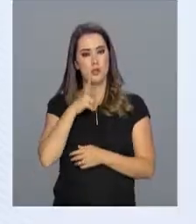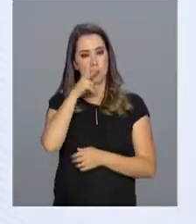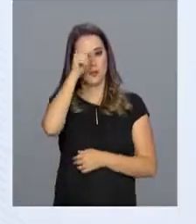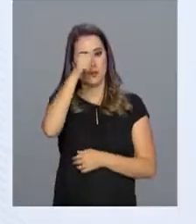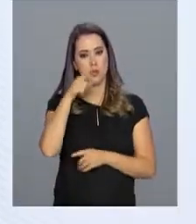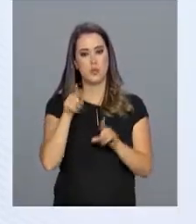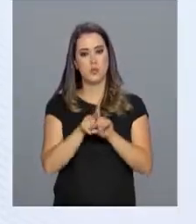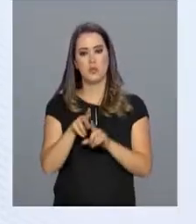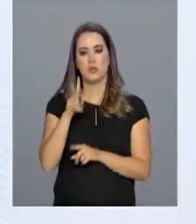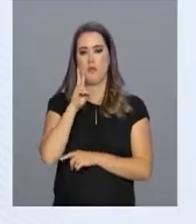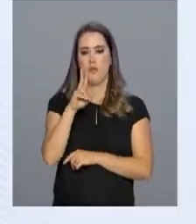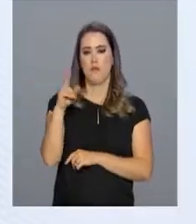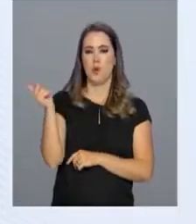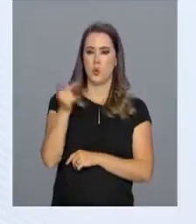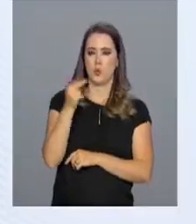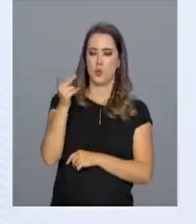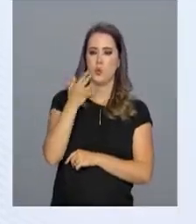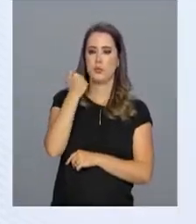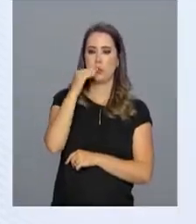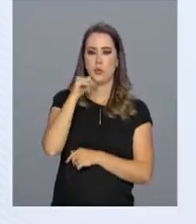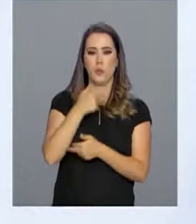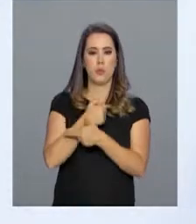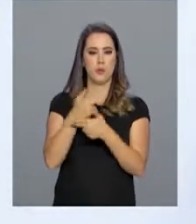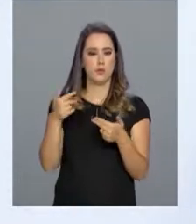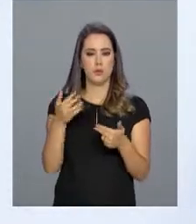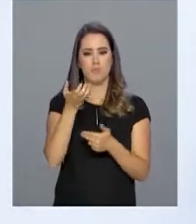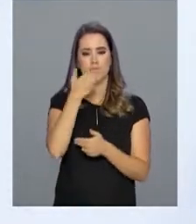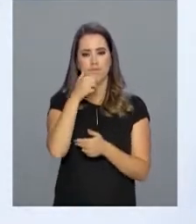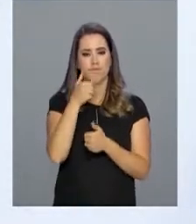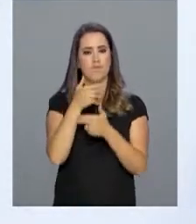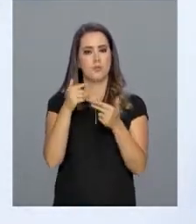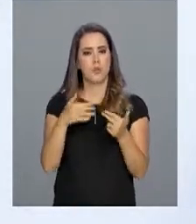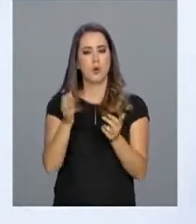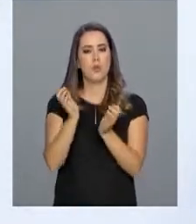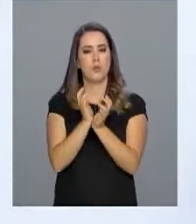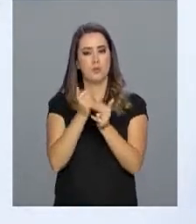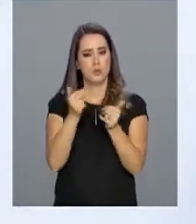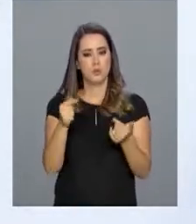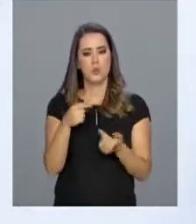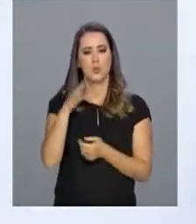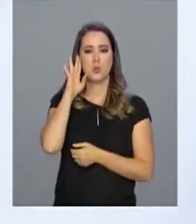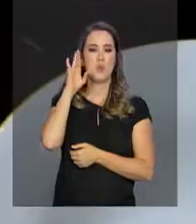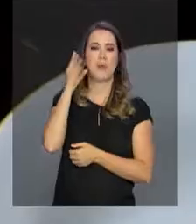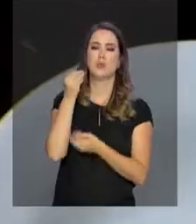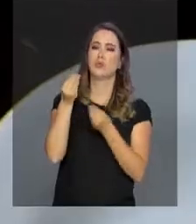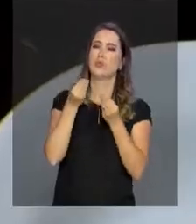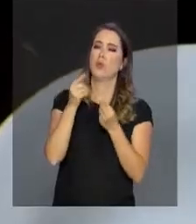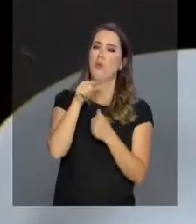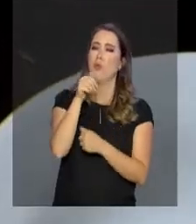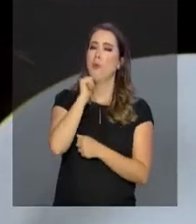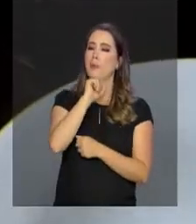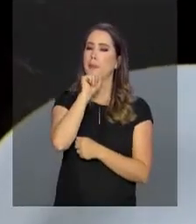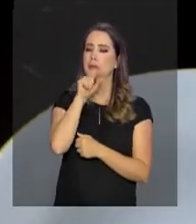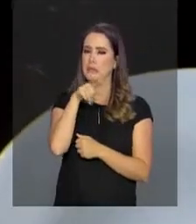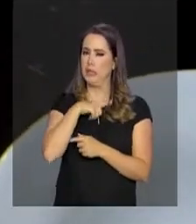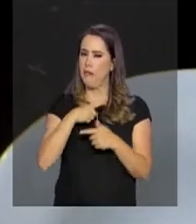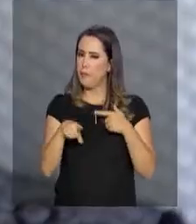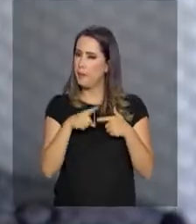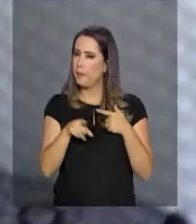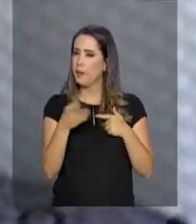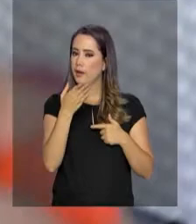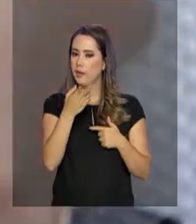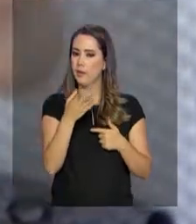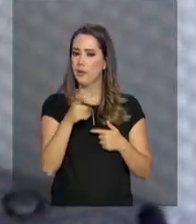E quem vê assim os dois comendo verduras e frutas, não imagina que Paula, assim como muitas mães, enfrentou dificuldades